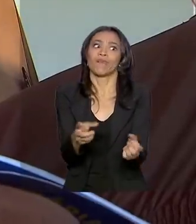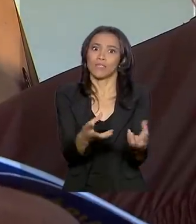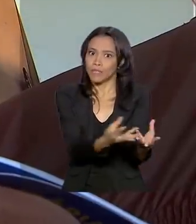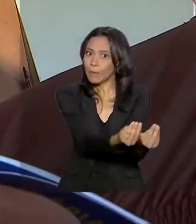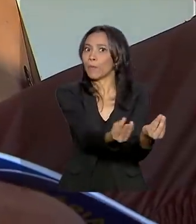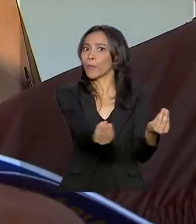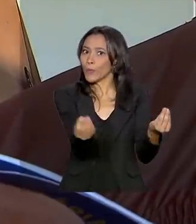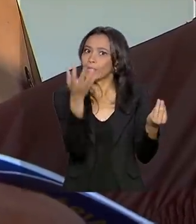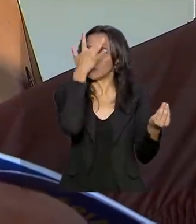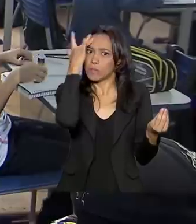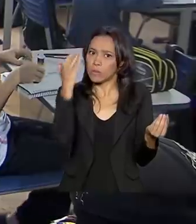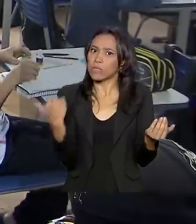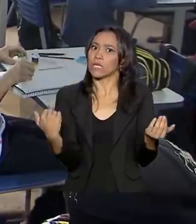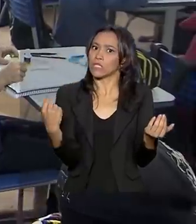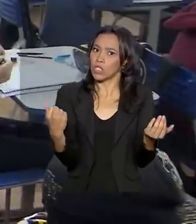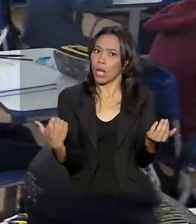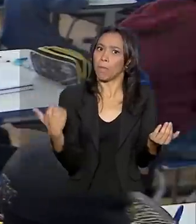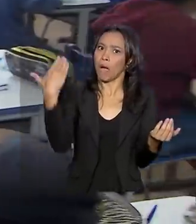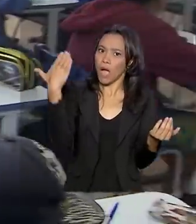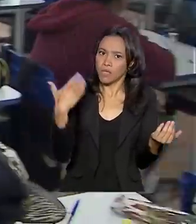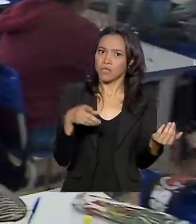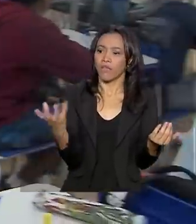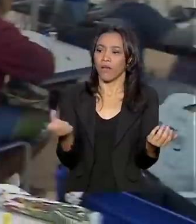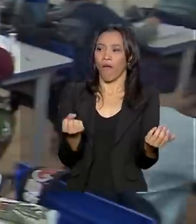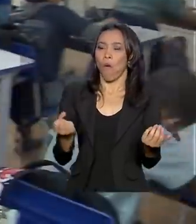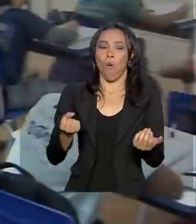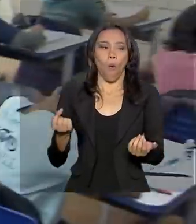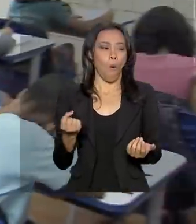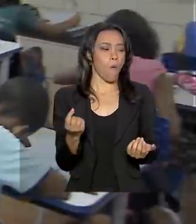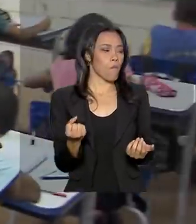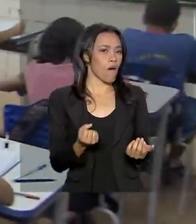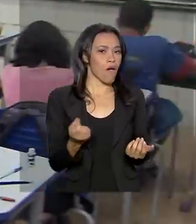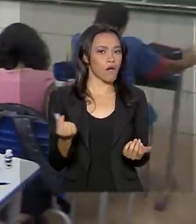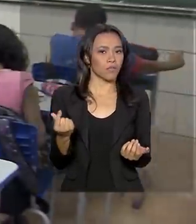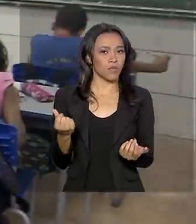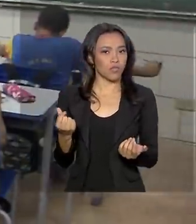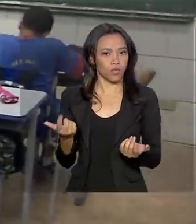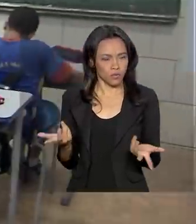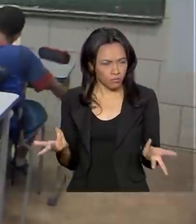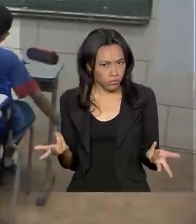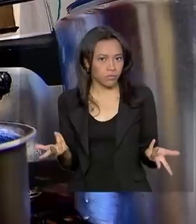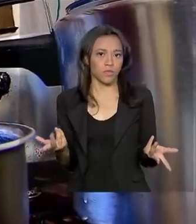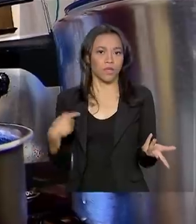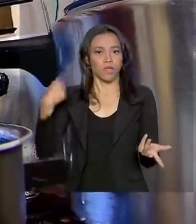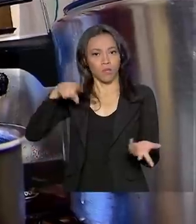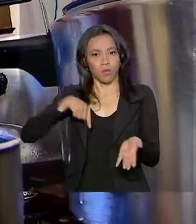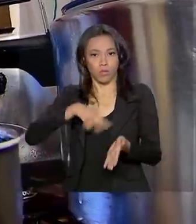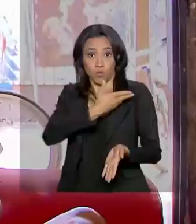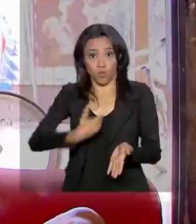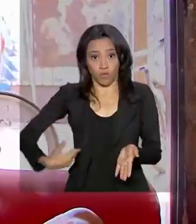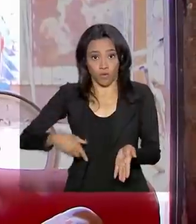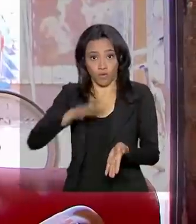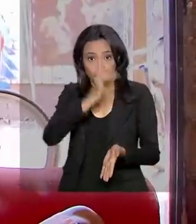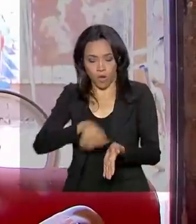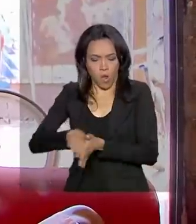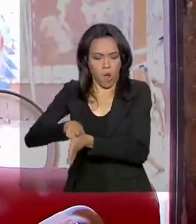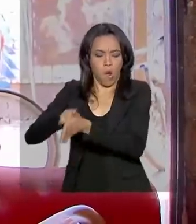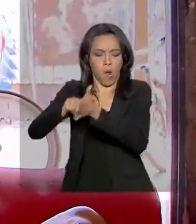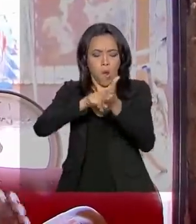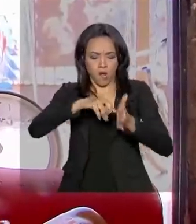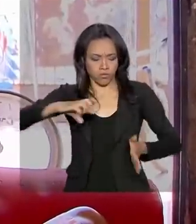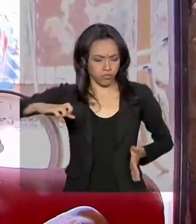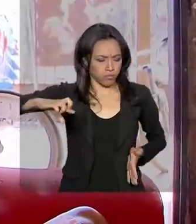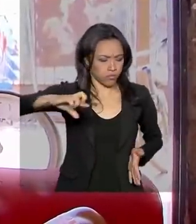que ganha mais do que isso estava recebendo indevidamente o benefício. E depois de uma varredura no sistema, o Ministério da Cidadania vai